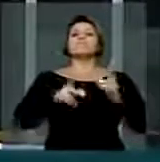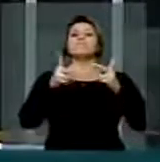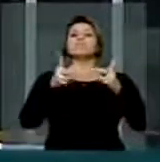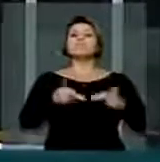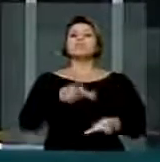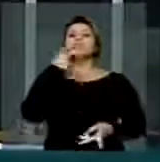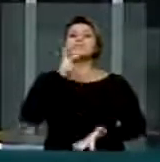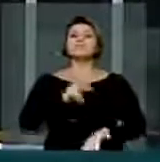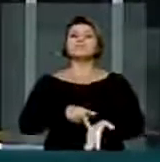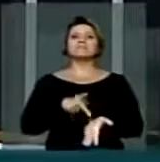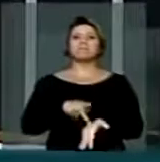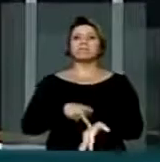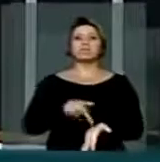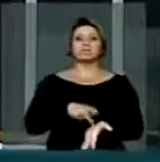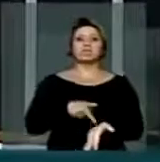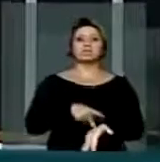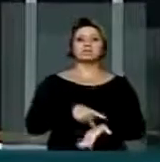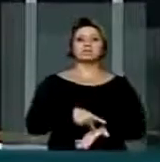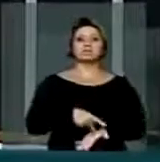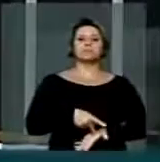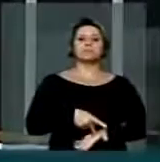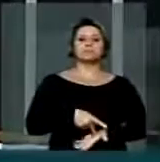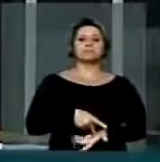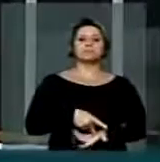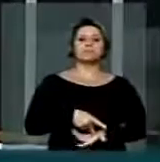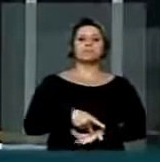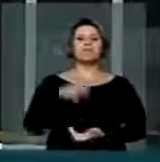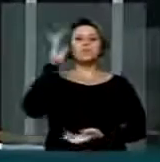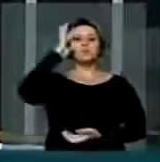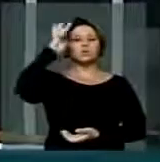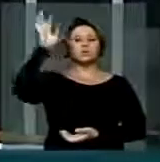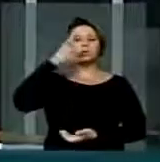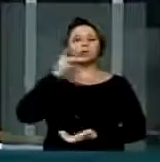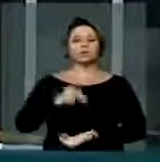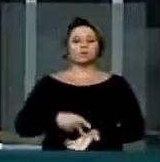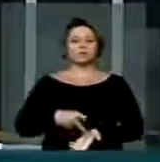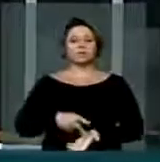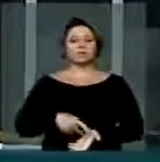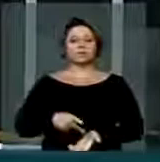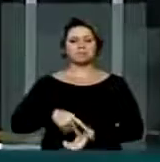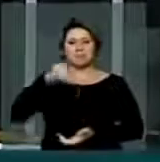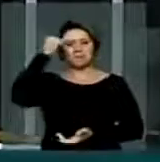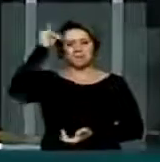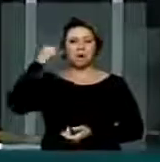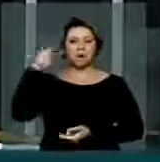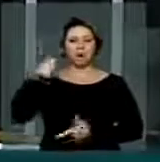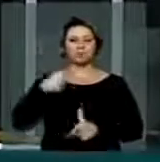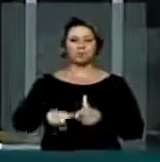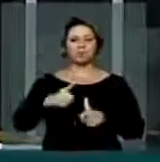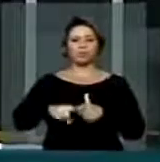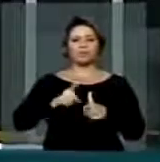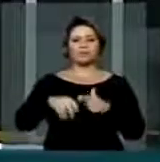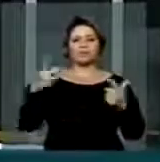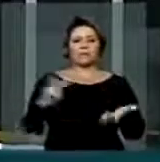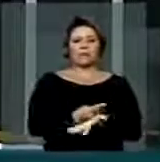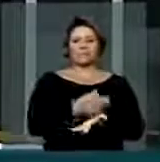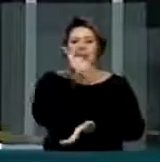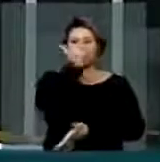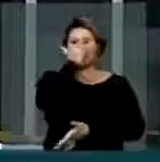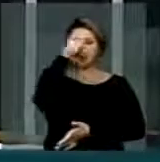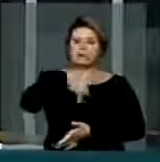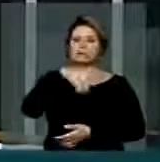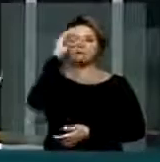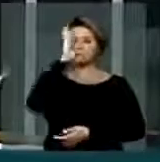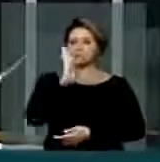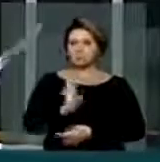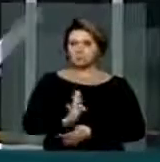seja o mais, digamos que, o ideal, para que a gente possa evitar outras tragédias como essa no nosso país. E